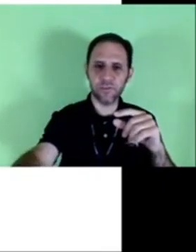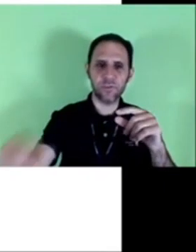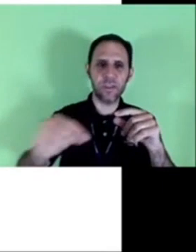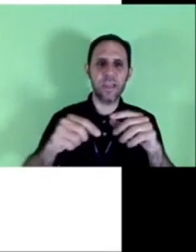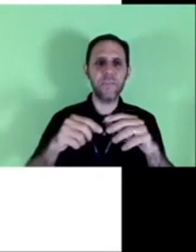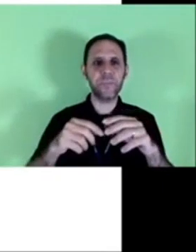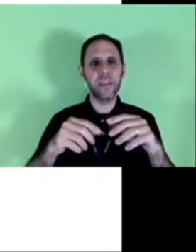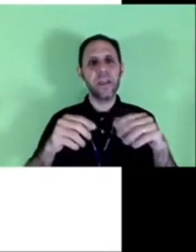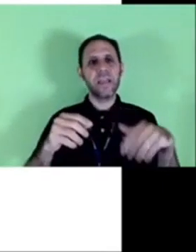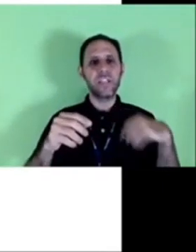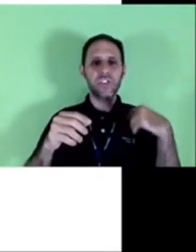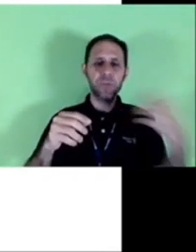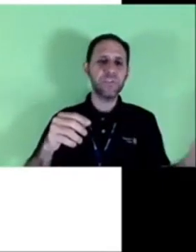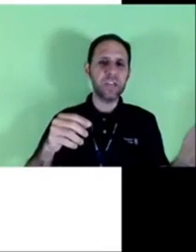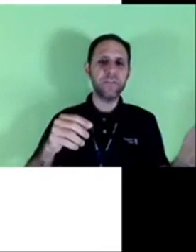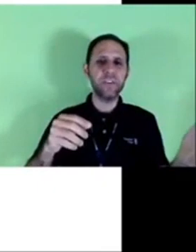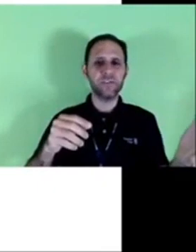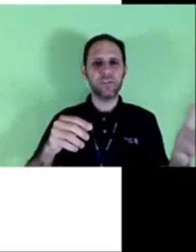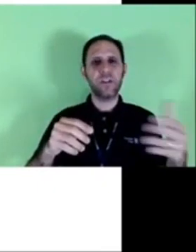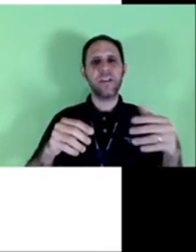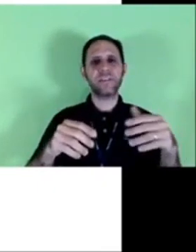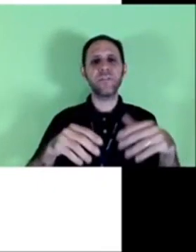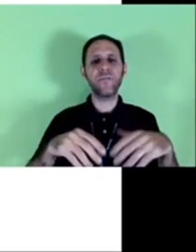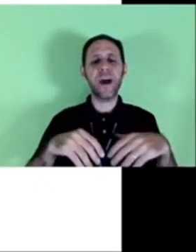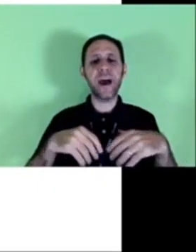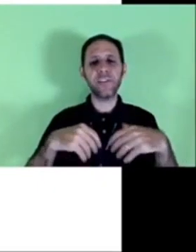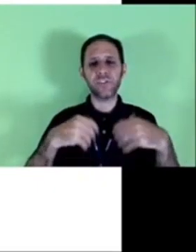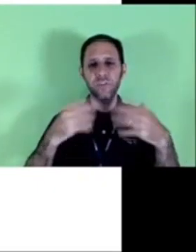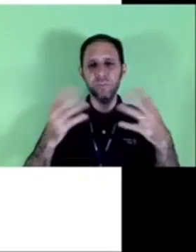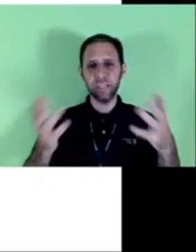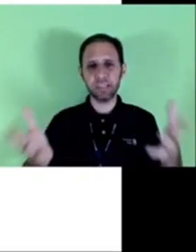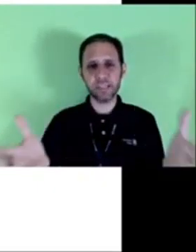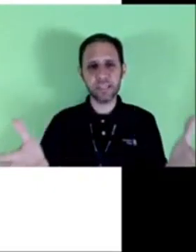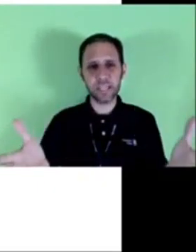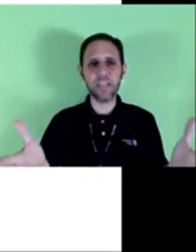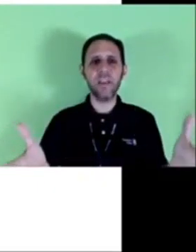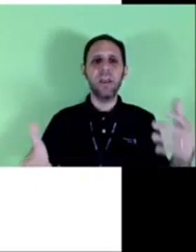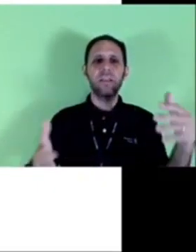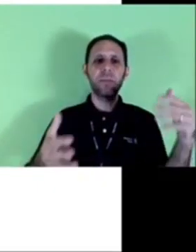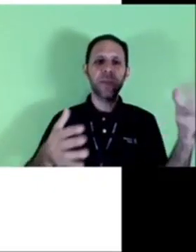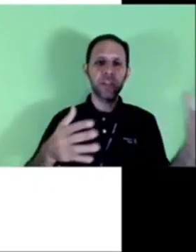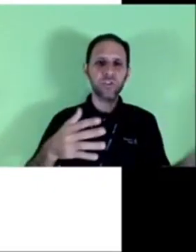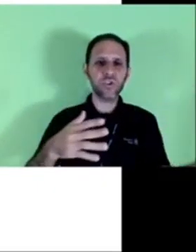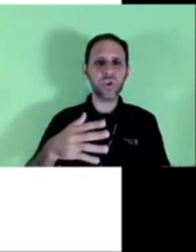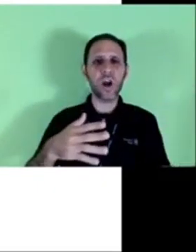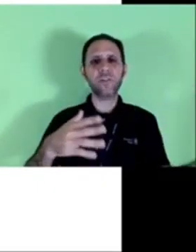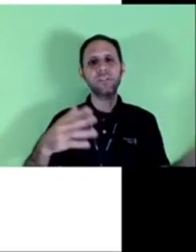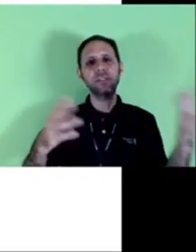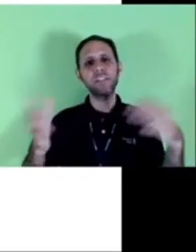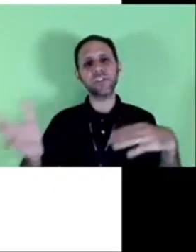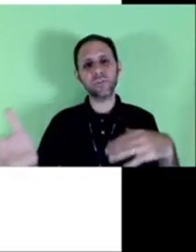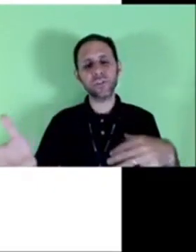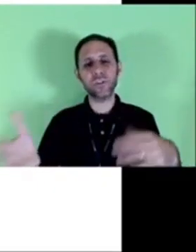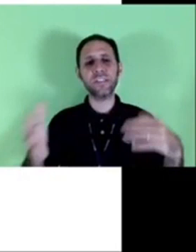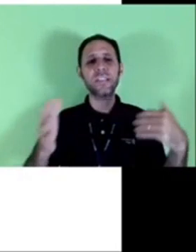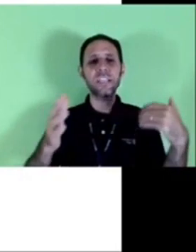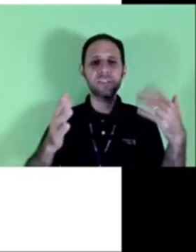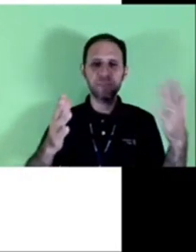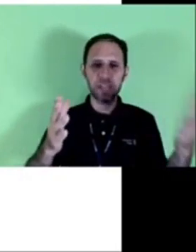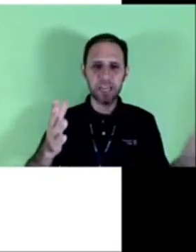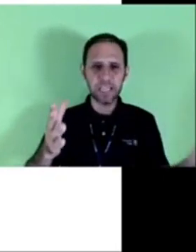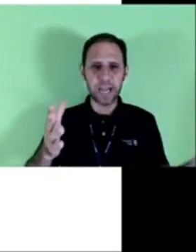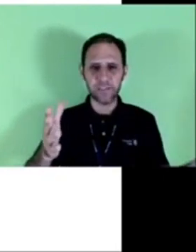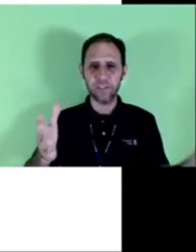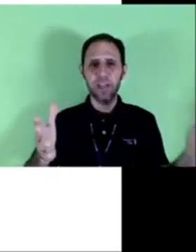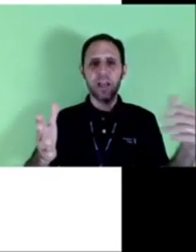avisos ok tipos de avisos são vários tipos que existem dependendo dos órgãos das instituições e